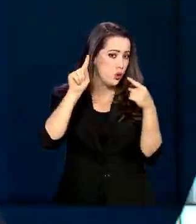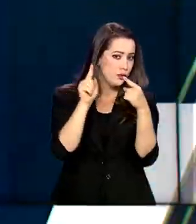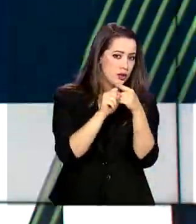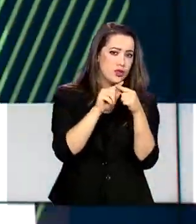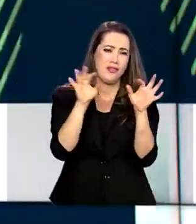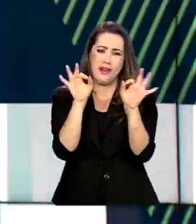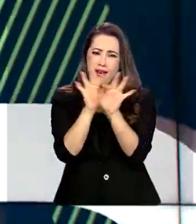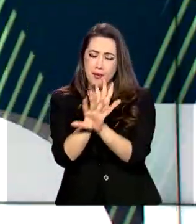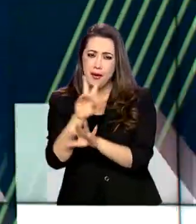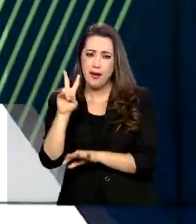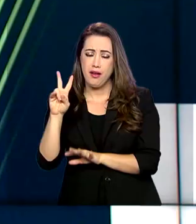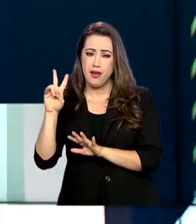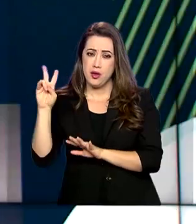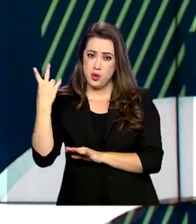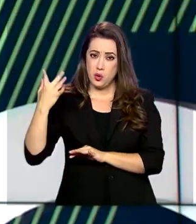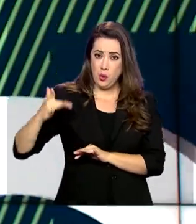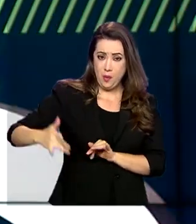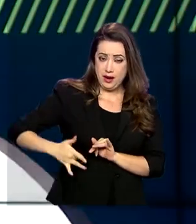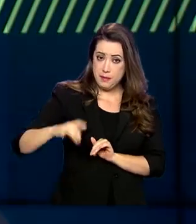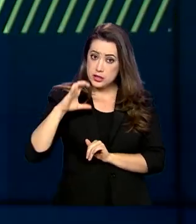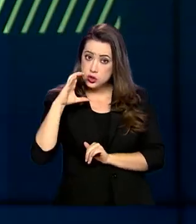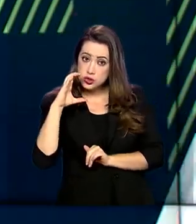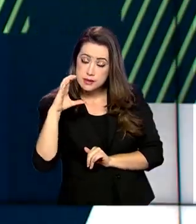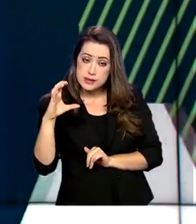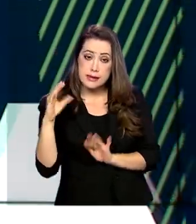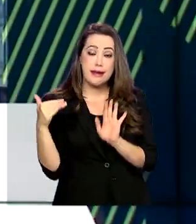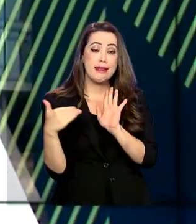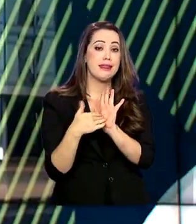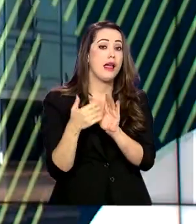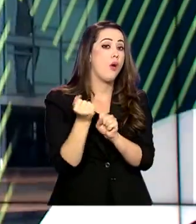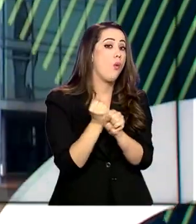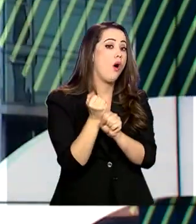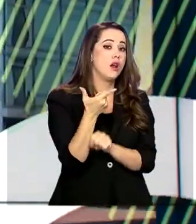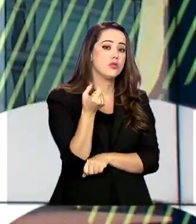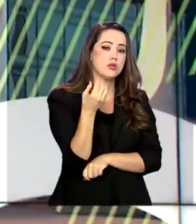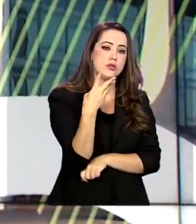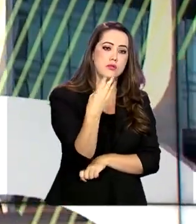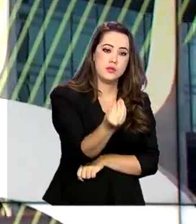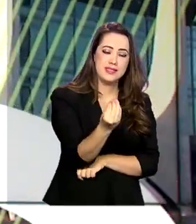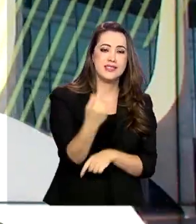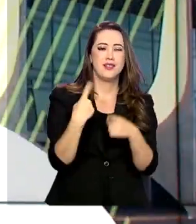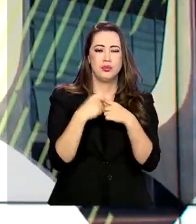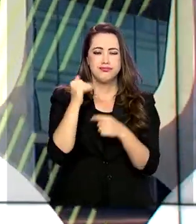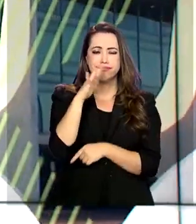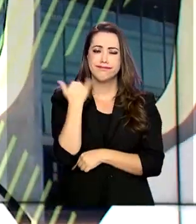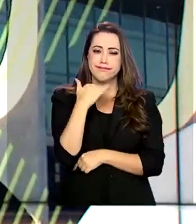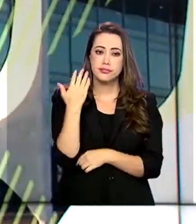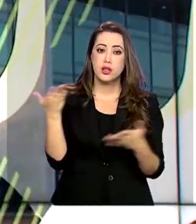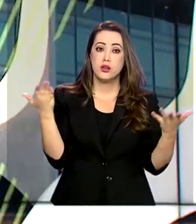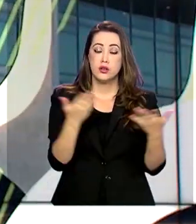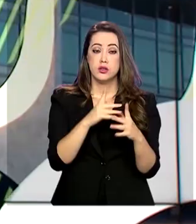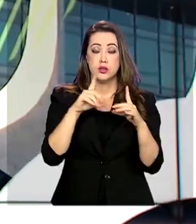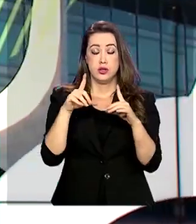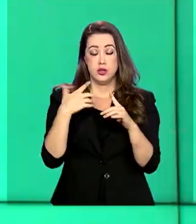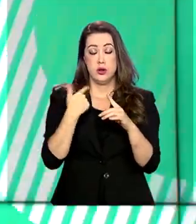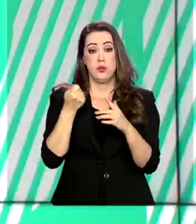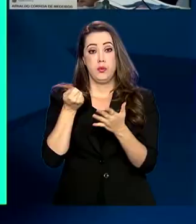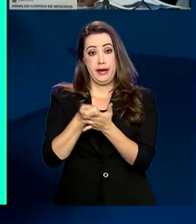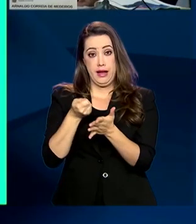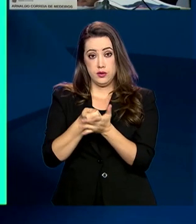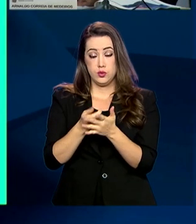mais mata, até 2030. O valor do tratamento nos últimos cinco anos caiu 88%, segundo o Ministério.